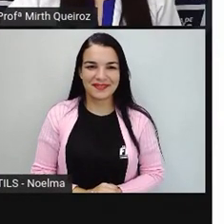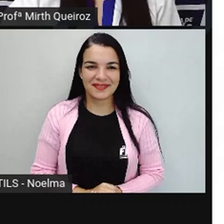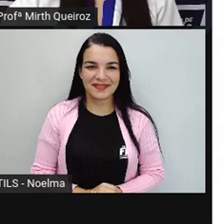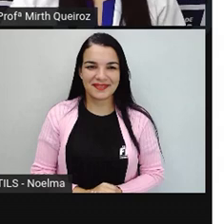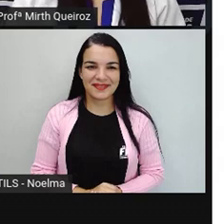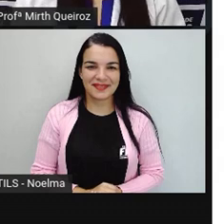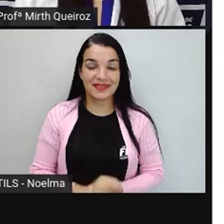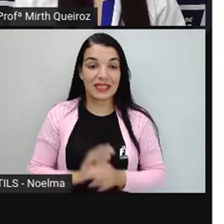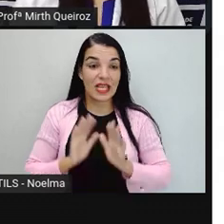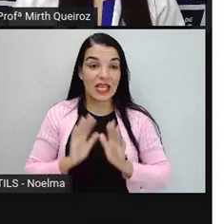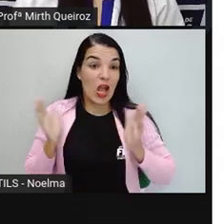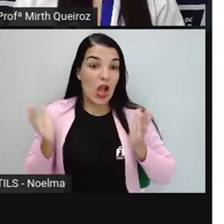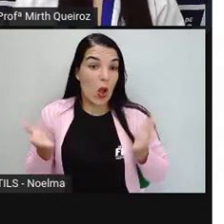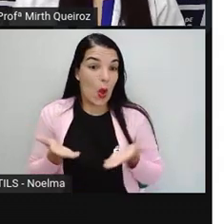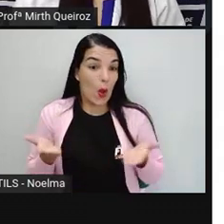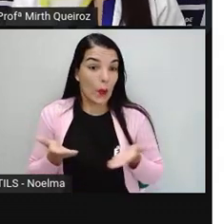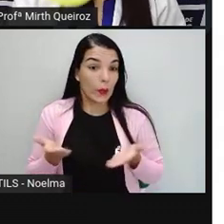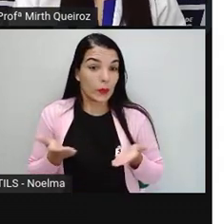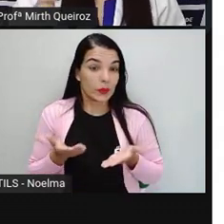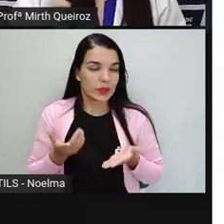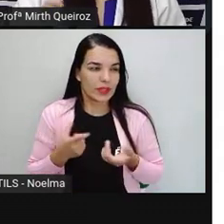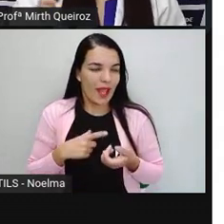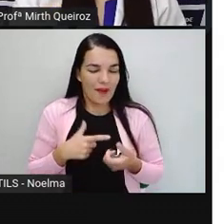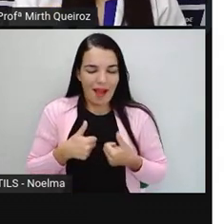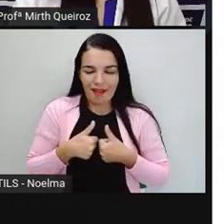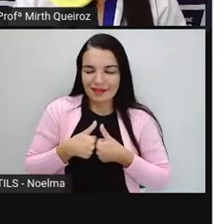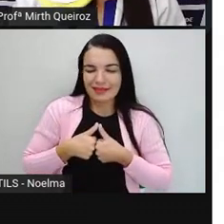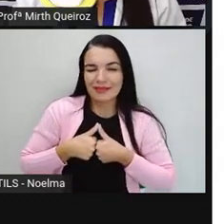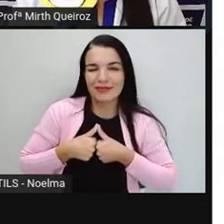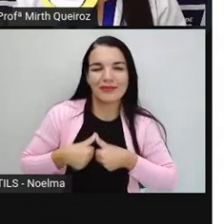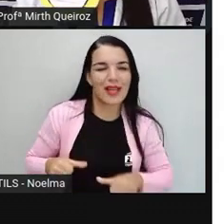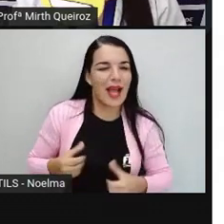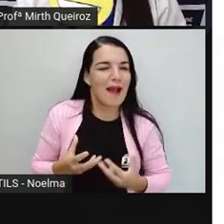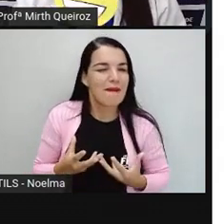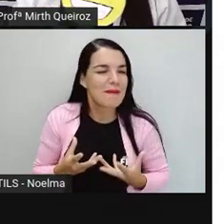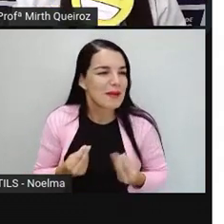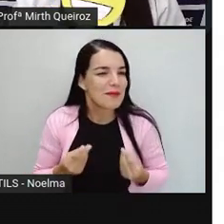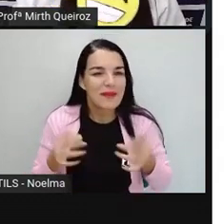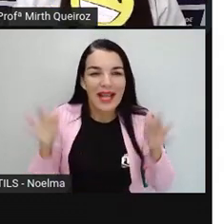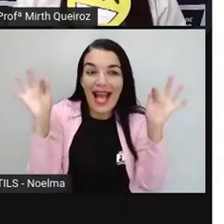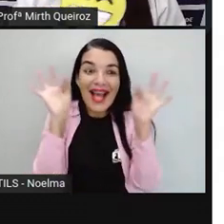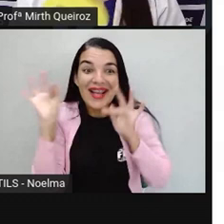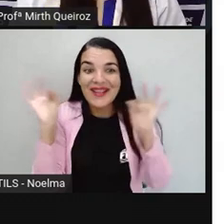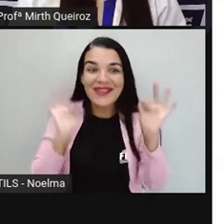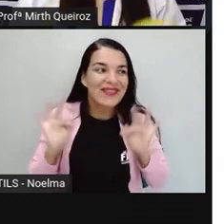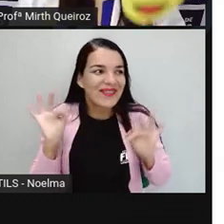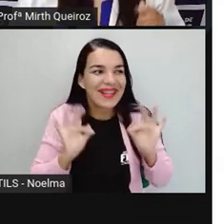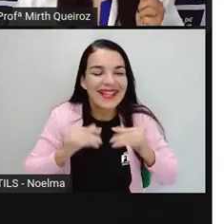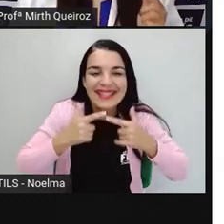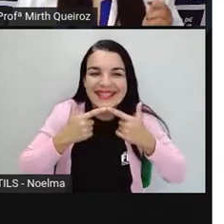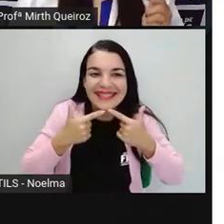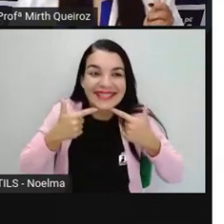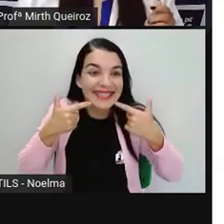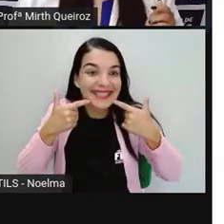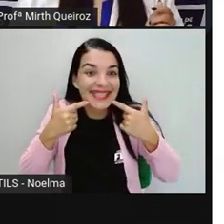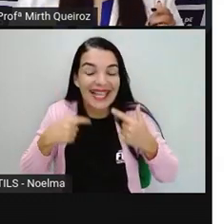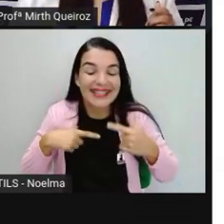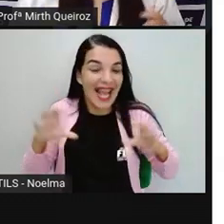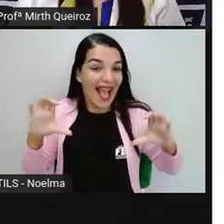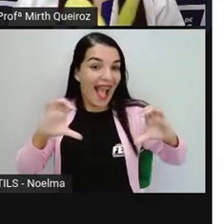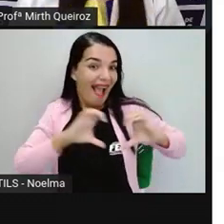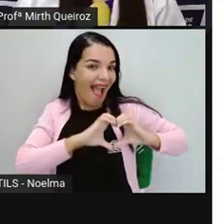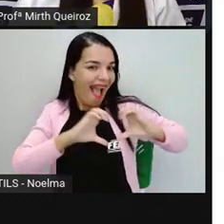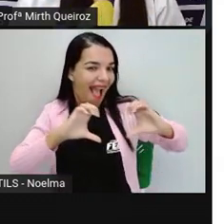Hoje eu estou muito feliz em estar aqui e eu estou amando